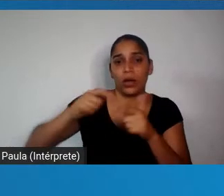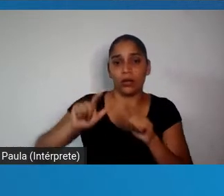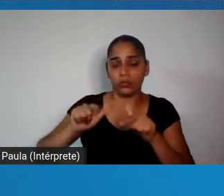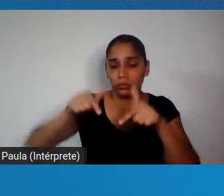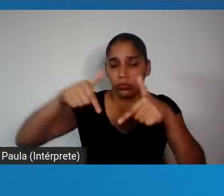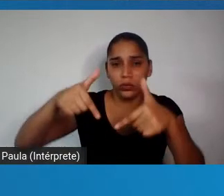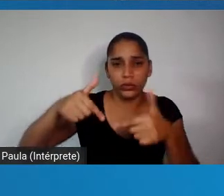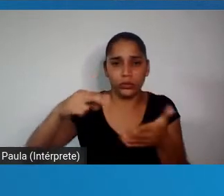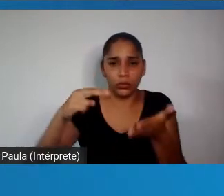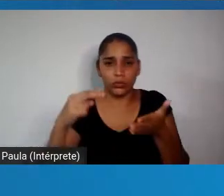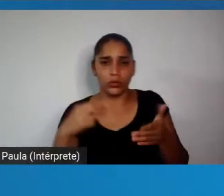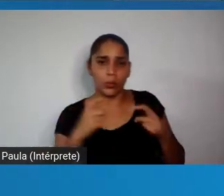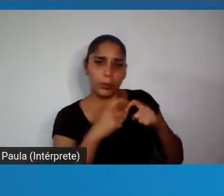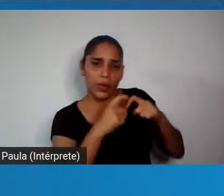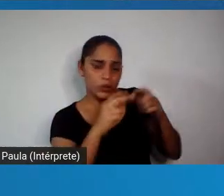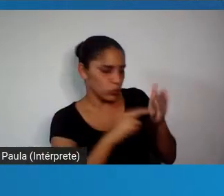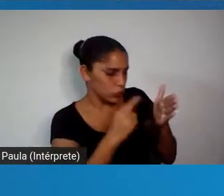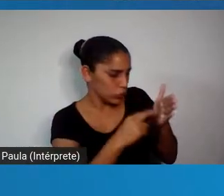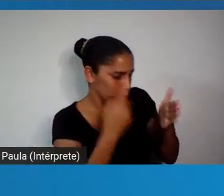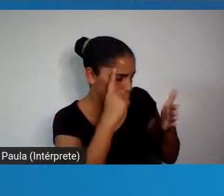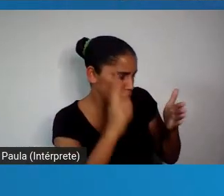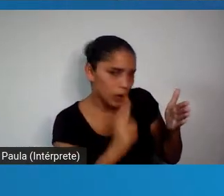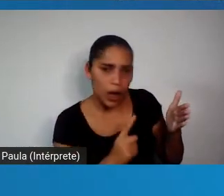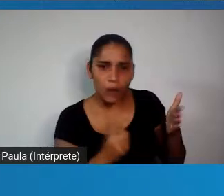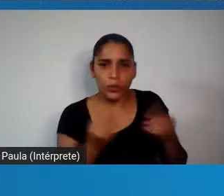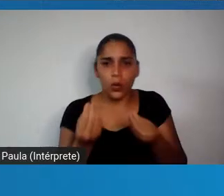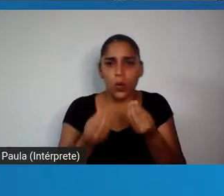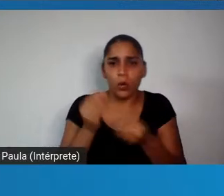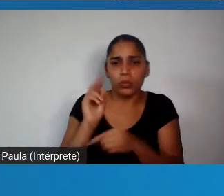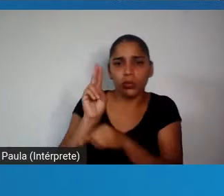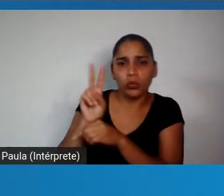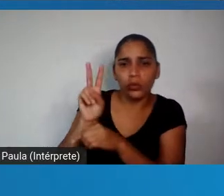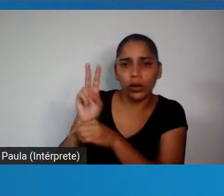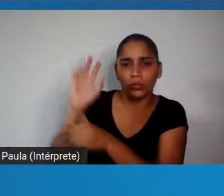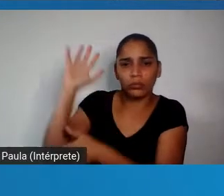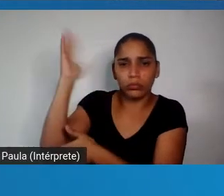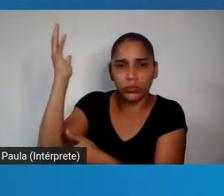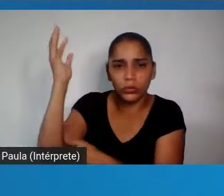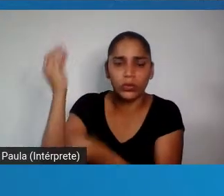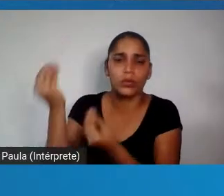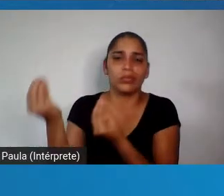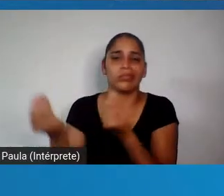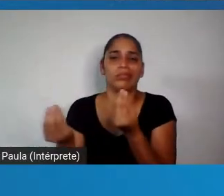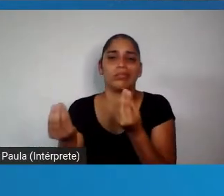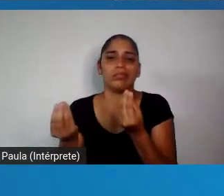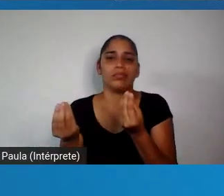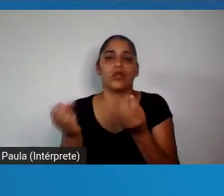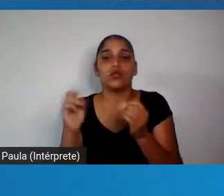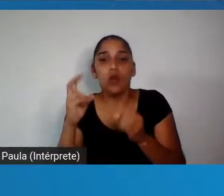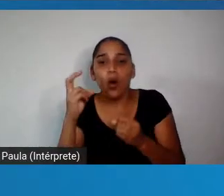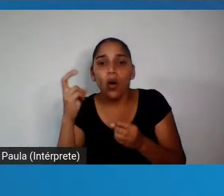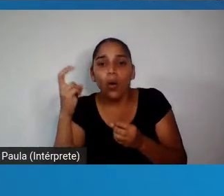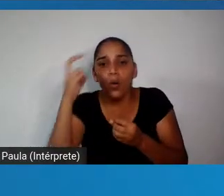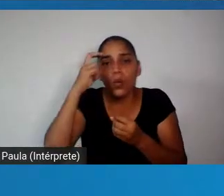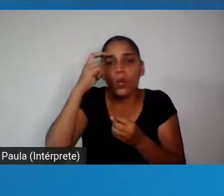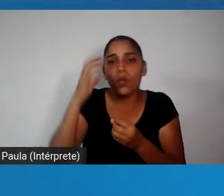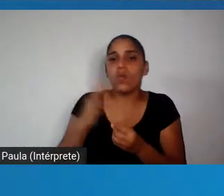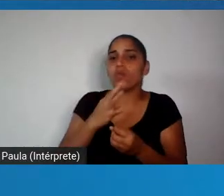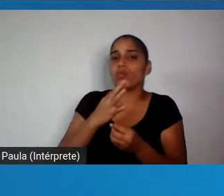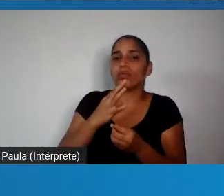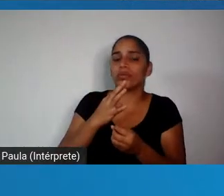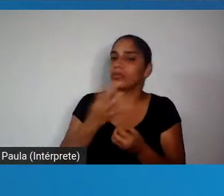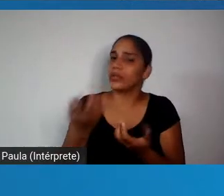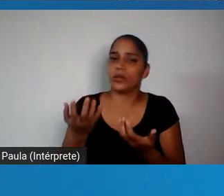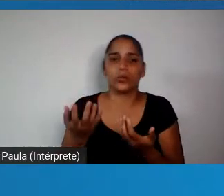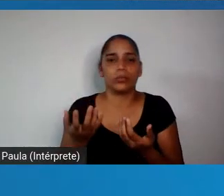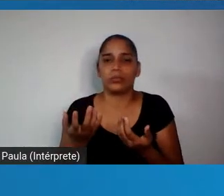cirurgia, não souber fazer o cuidado da atenção primária, não souber, não basta também ter o conhecimento. Então, eu acho que